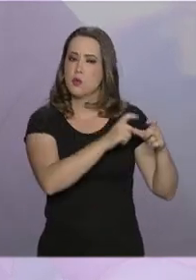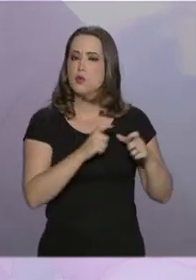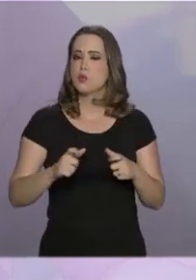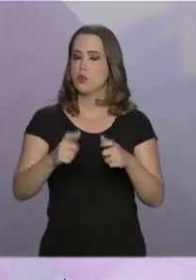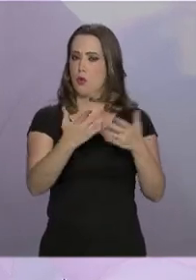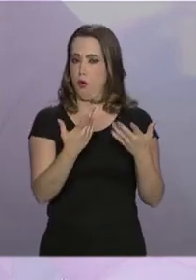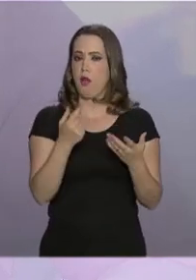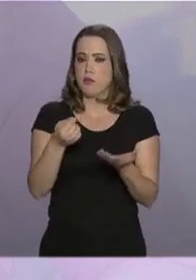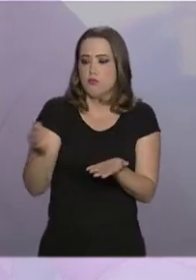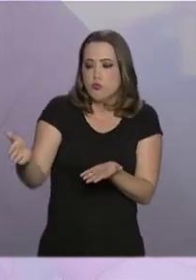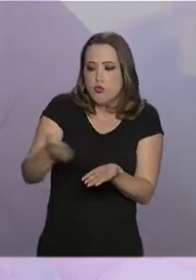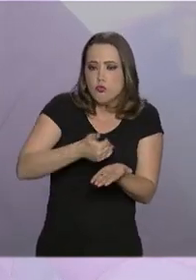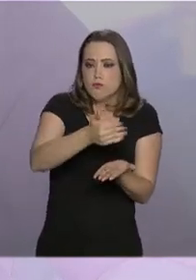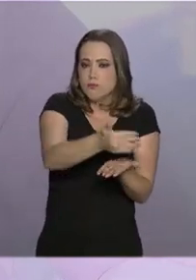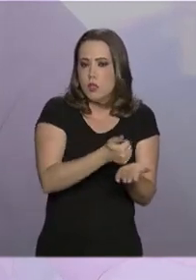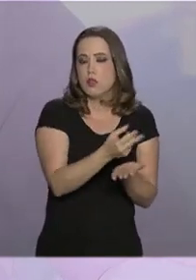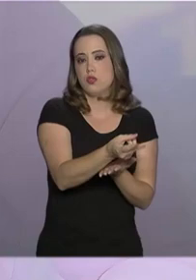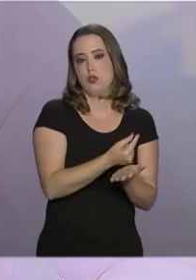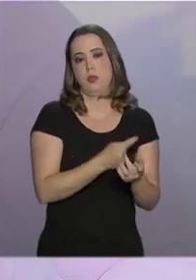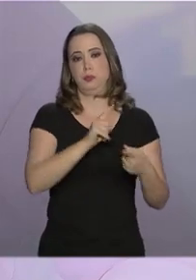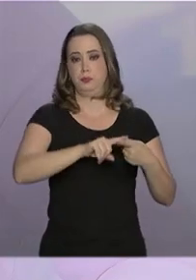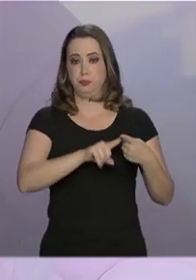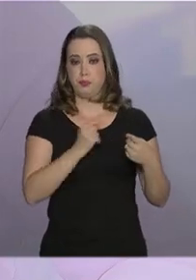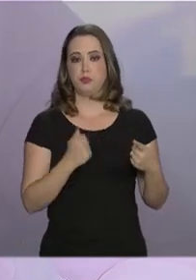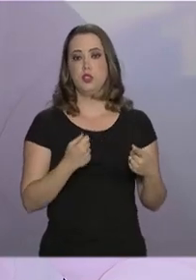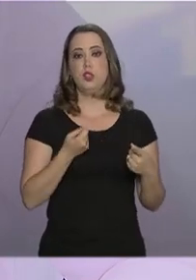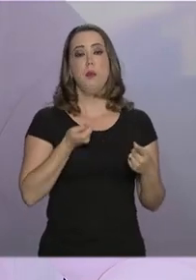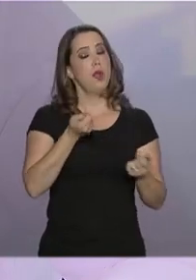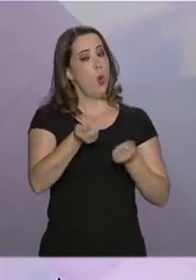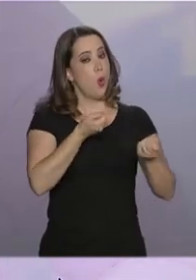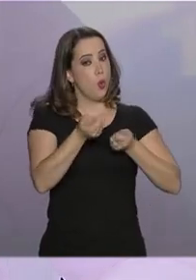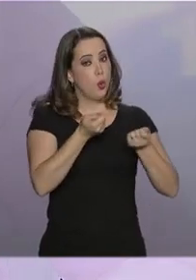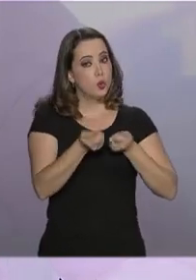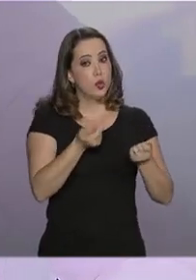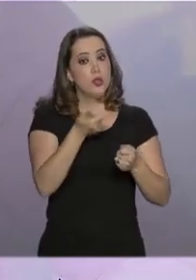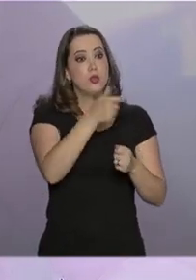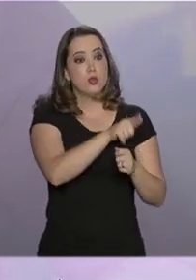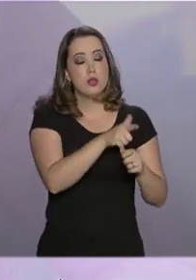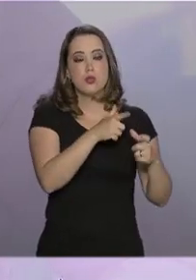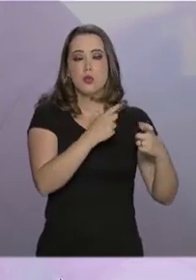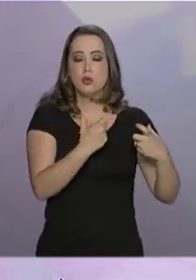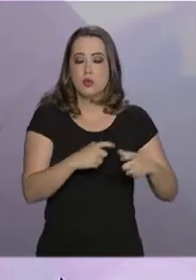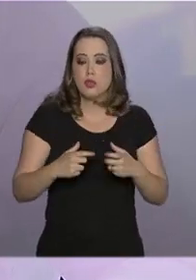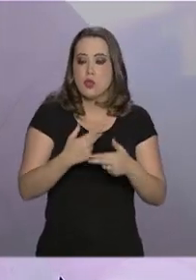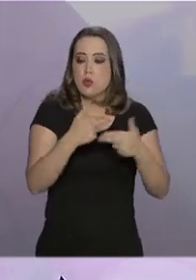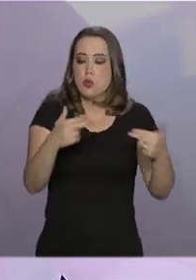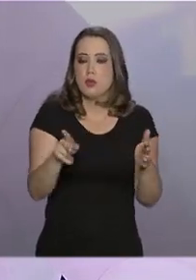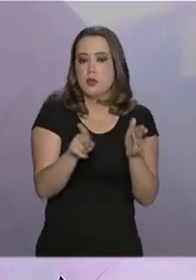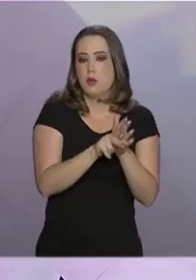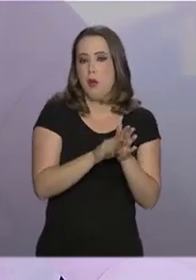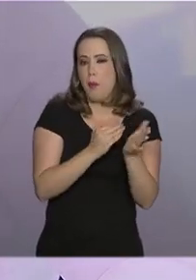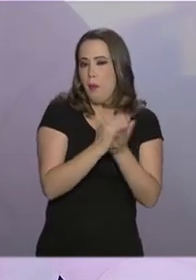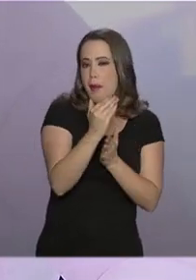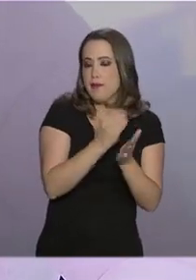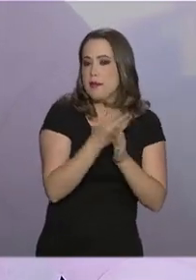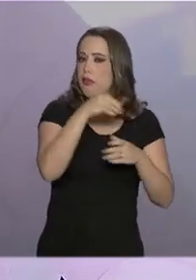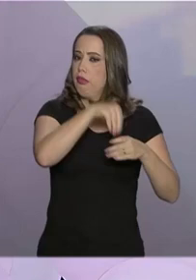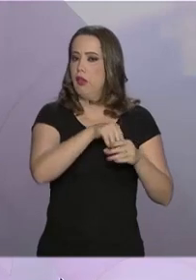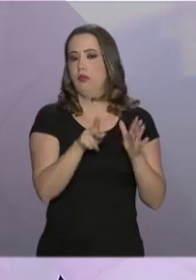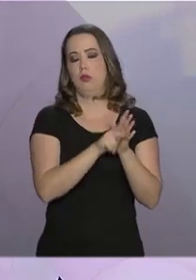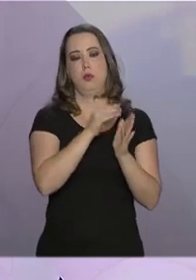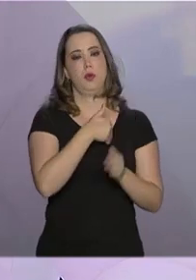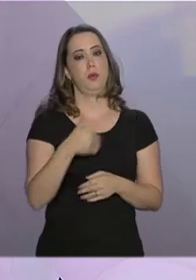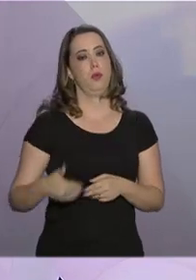racionalização das próprias estruturas que a gente pretende promover, começando por dentro de casa. A segunda frente pode